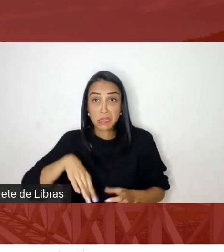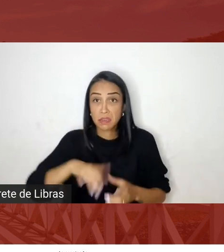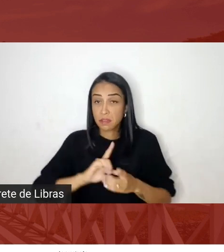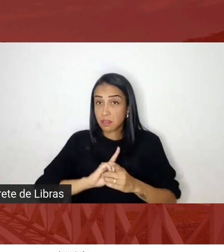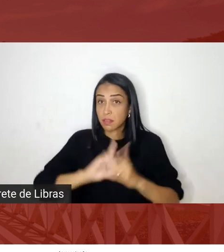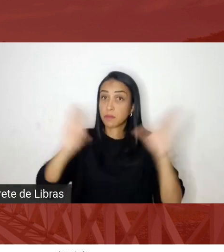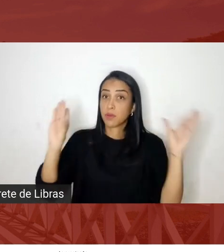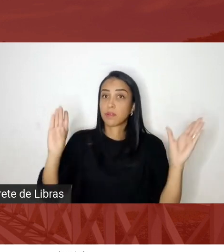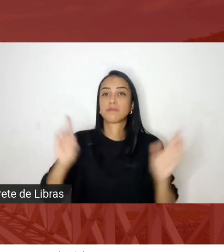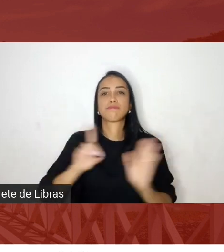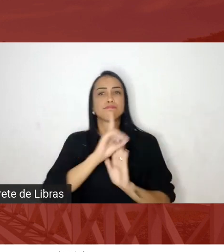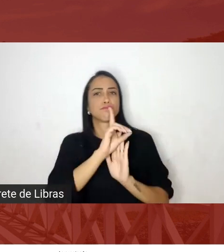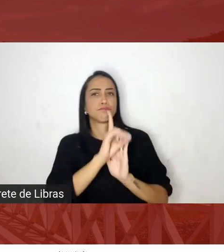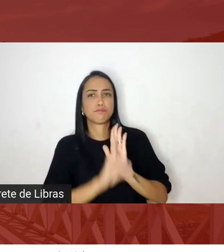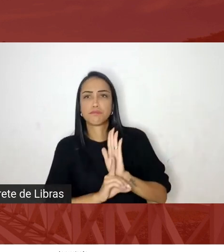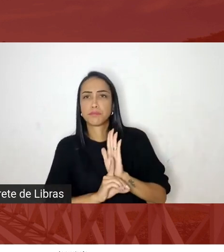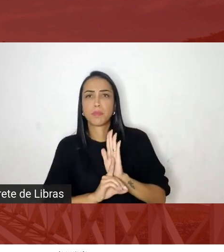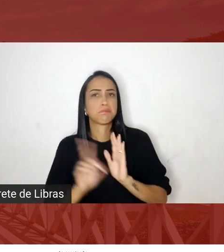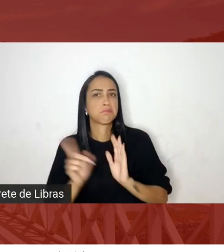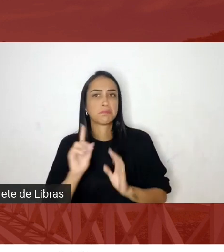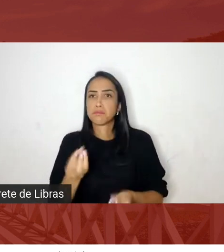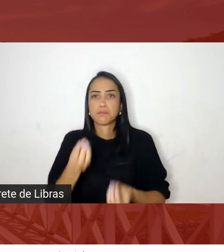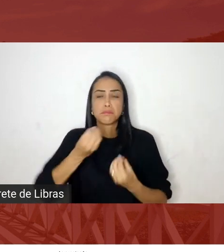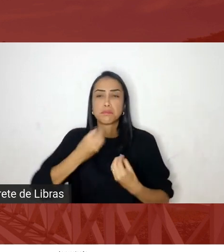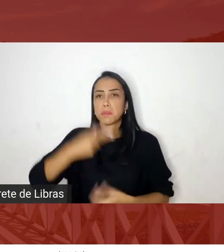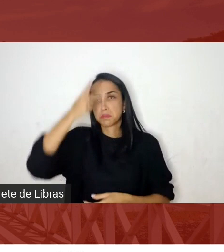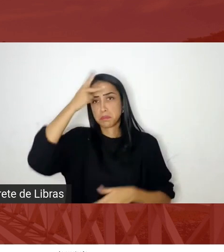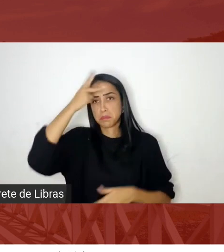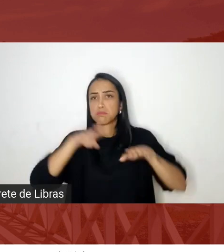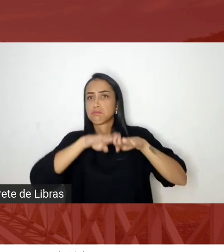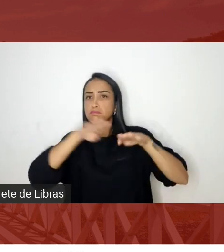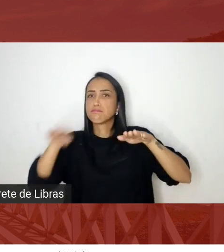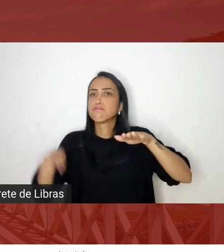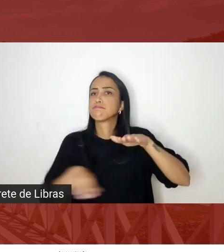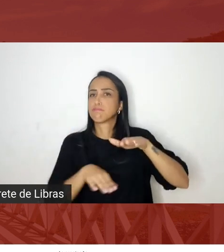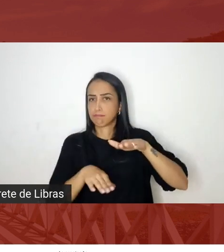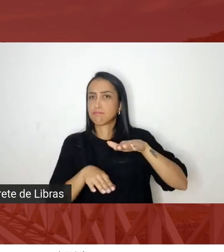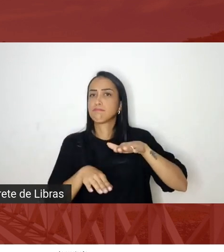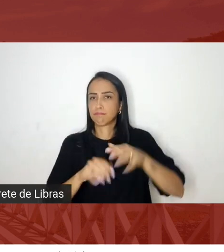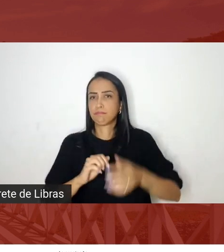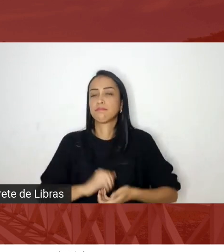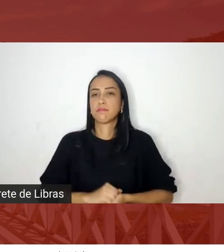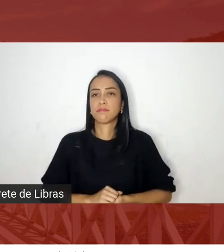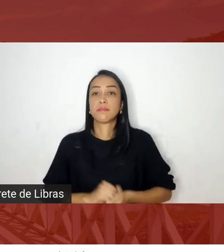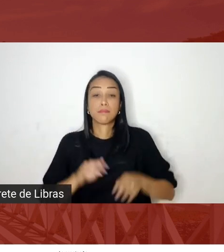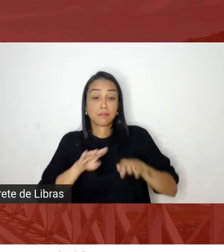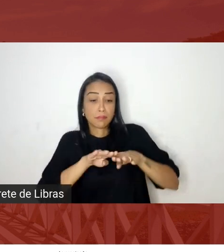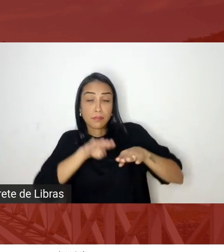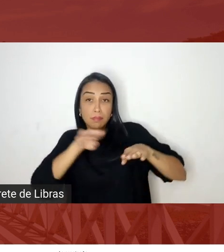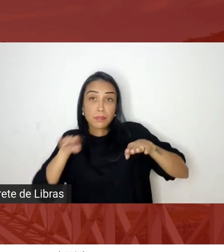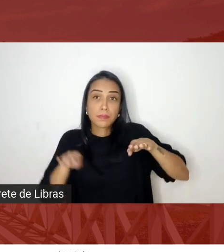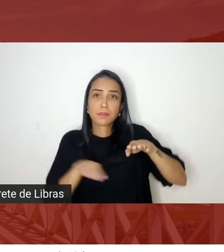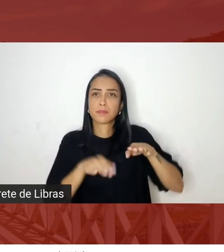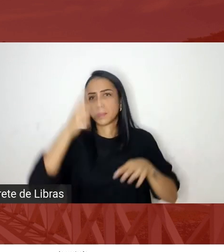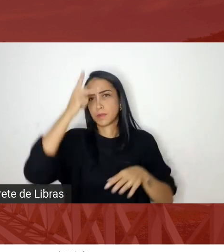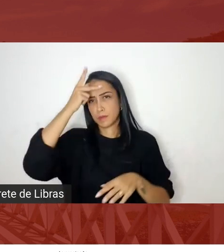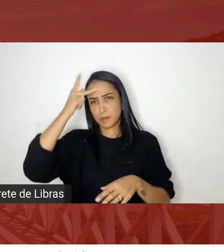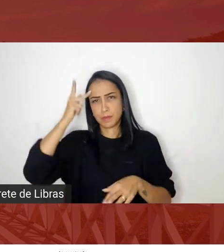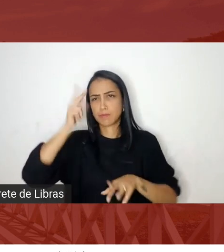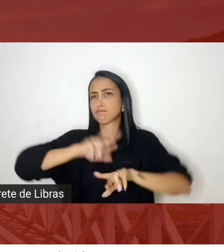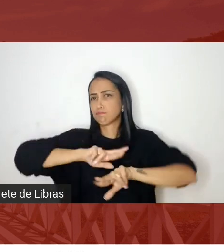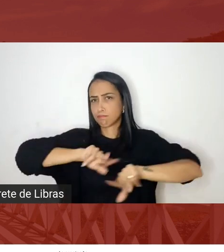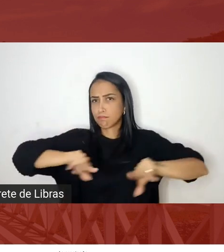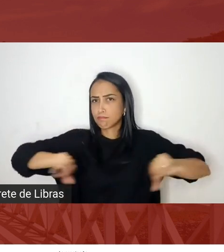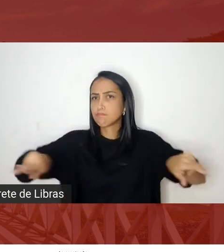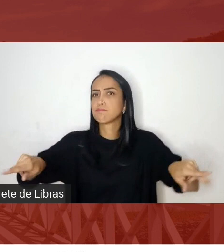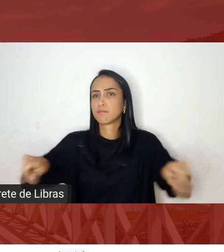não chega para as minorias étnicas para as minorias de gênero para os povos